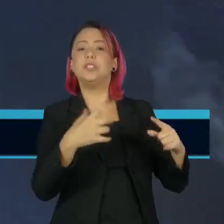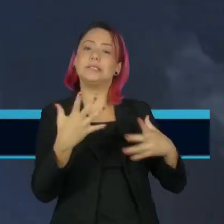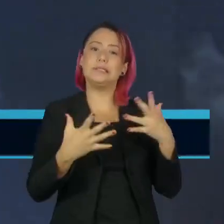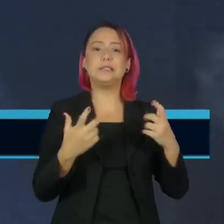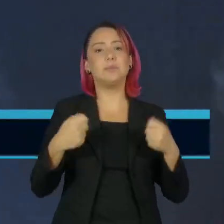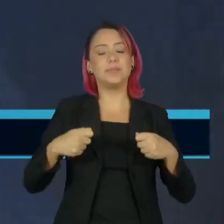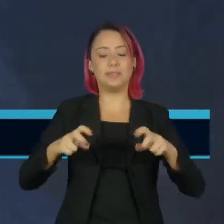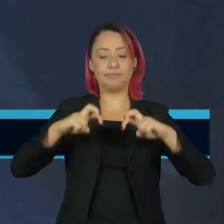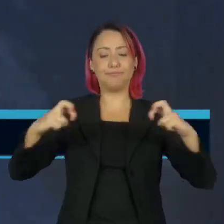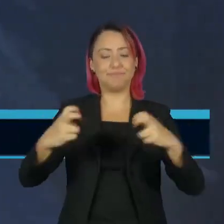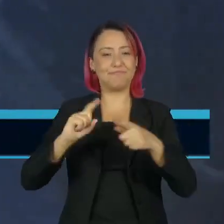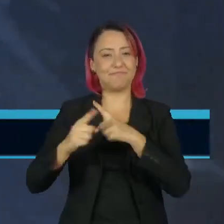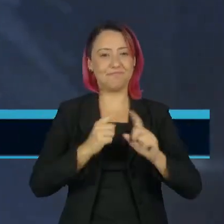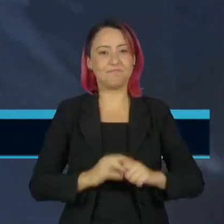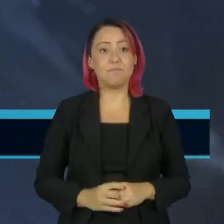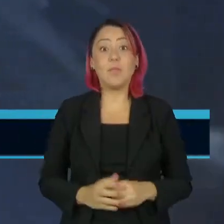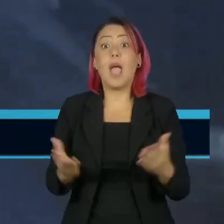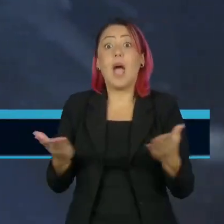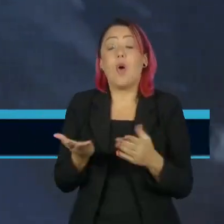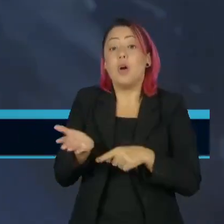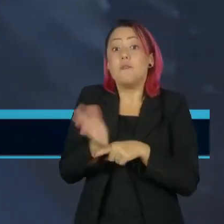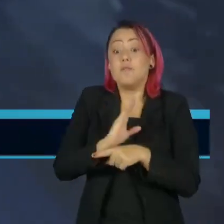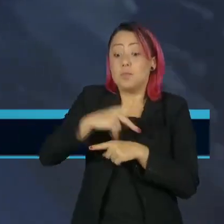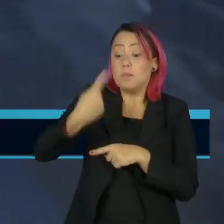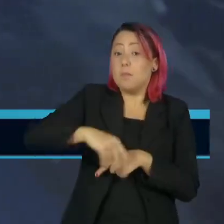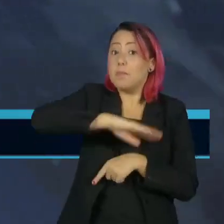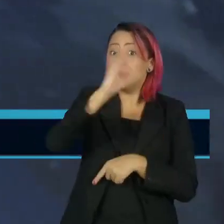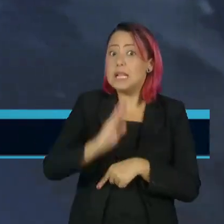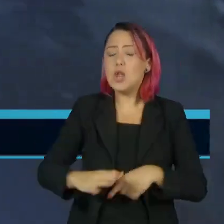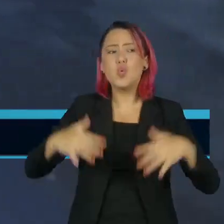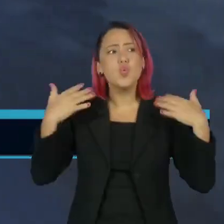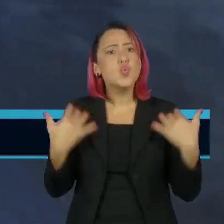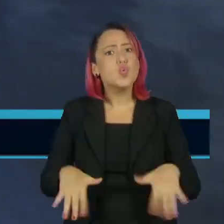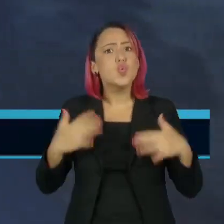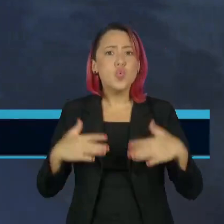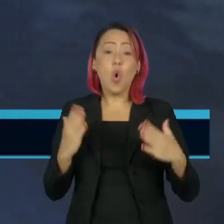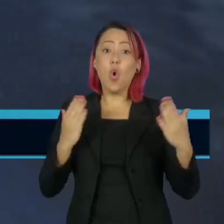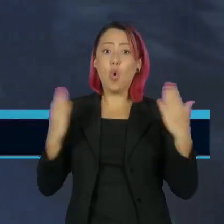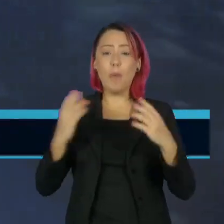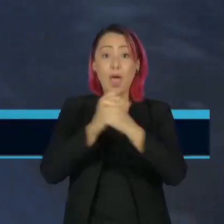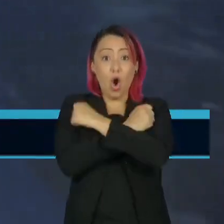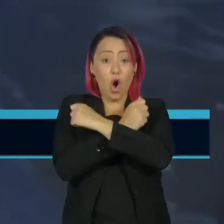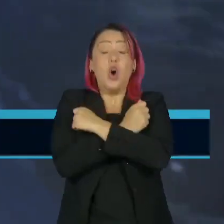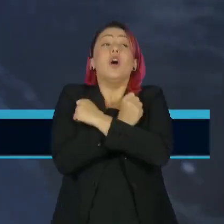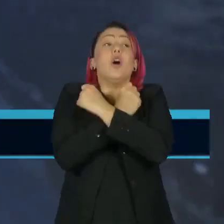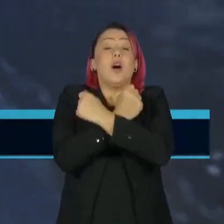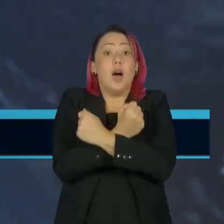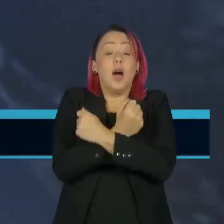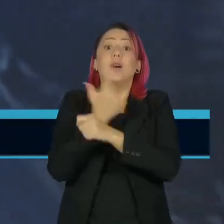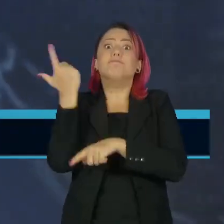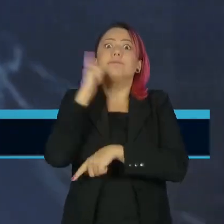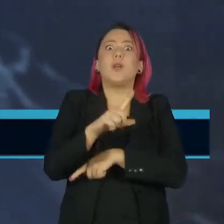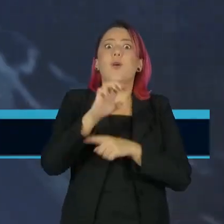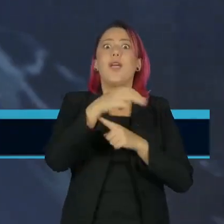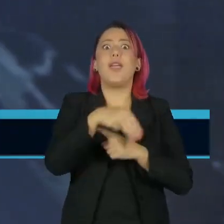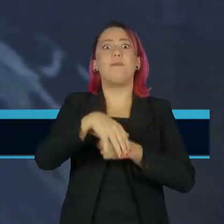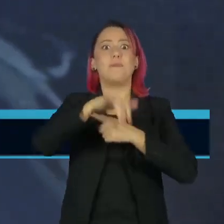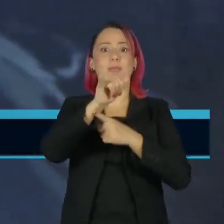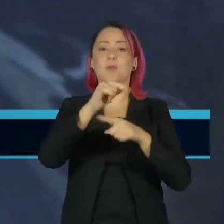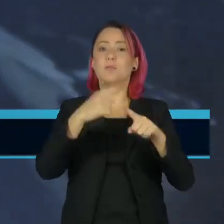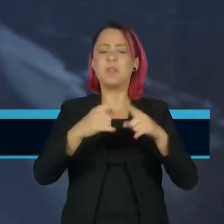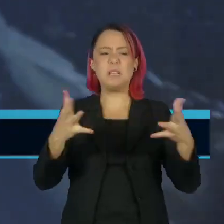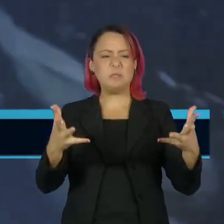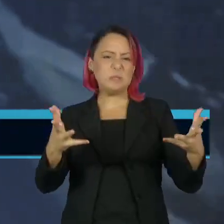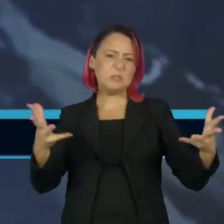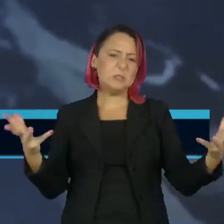O filme brasileiro O Território venceu o Emmy neste domingo Oscar da televisão no mérito excepcional na produção